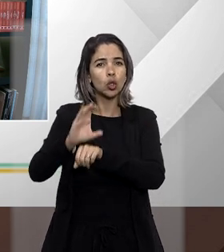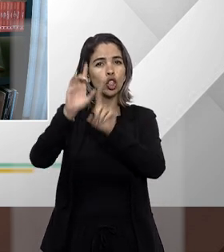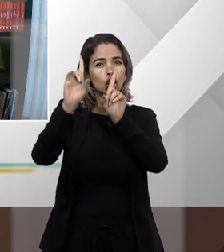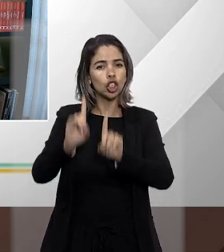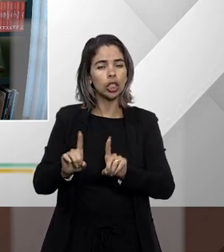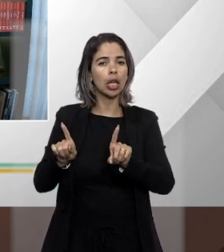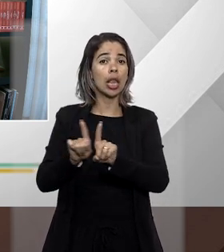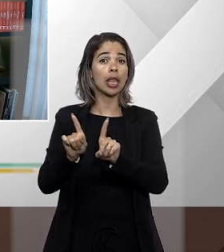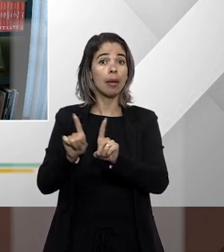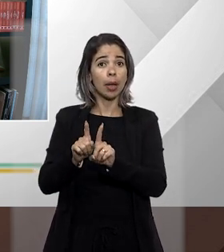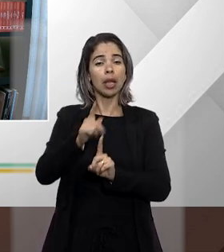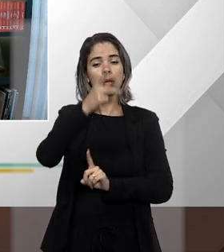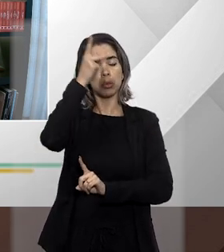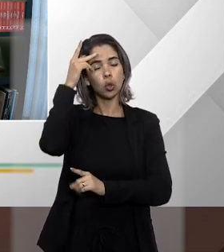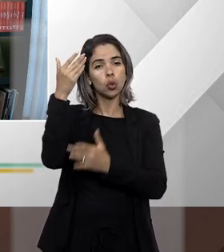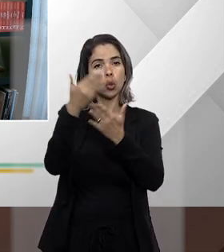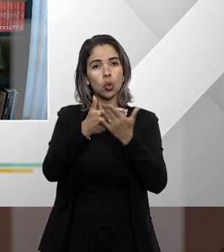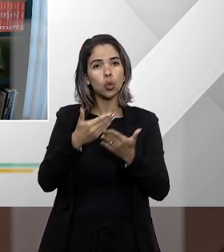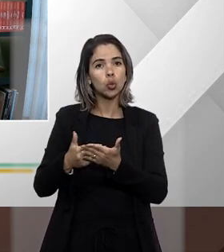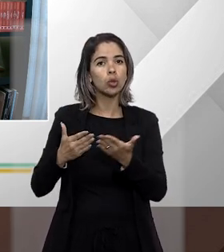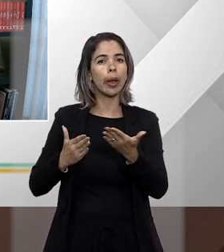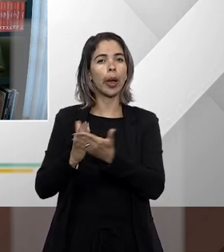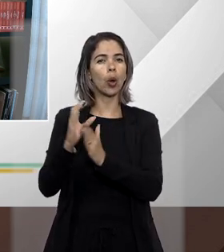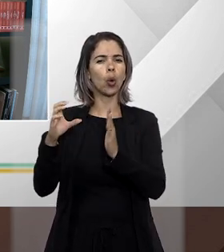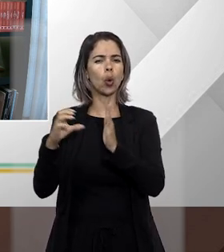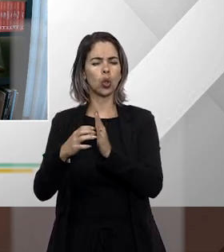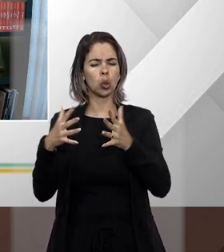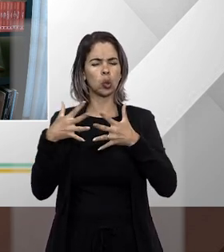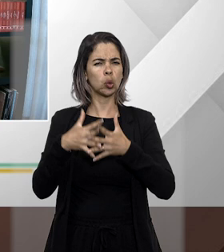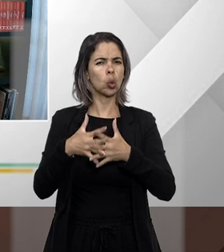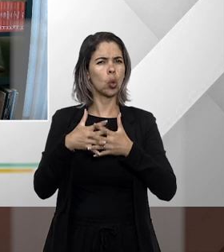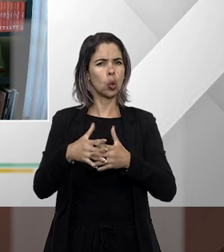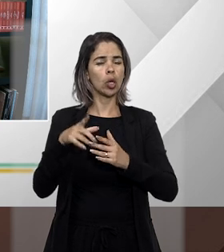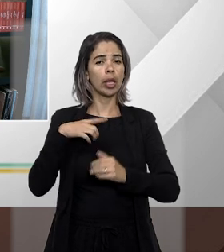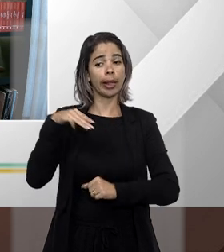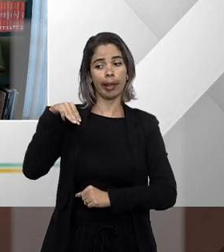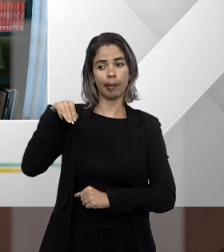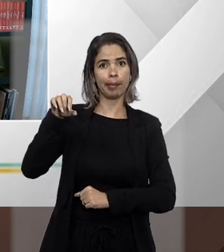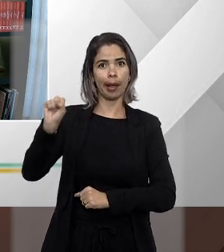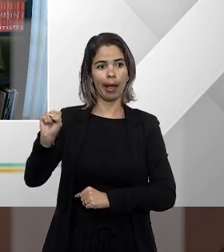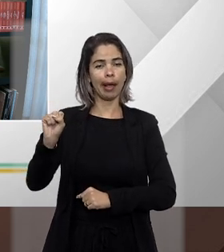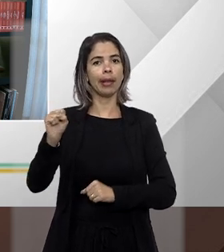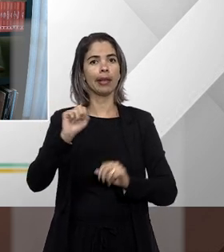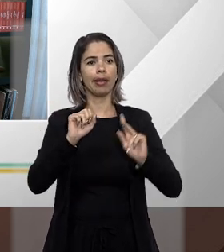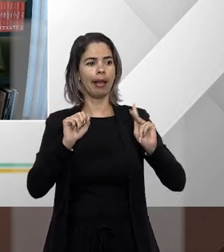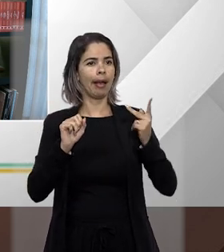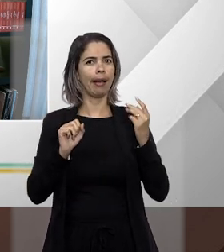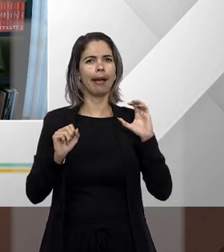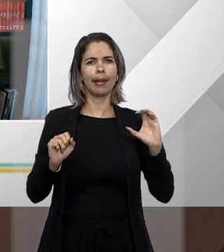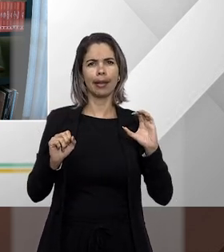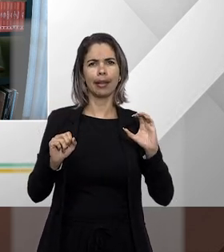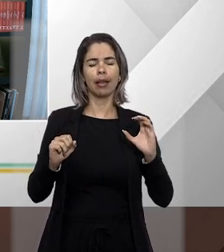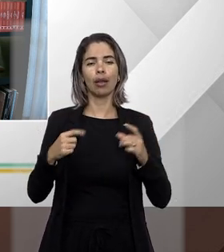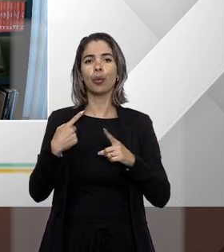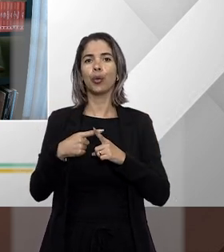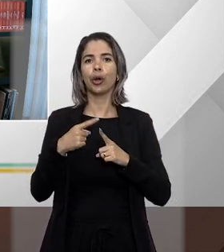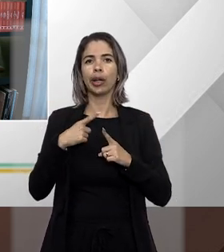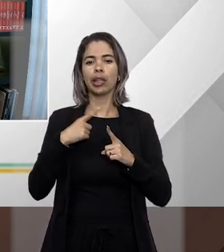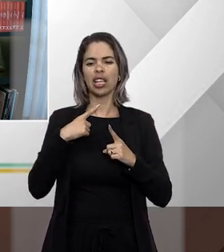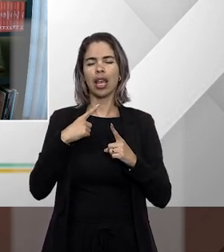confundirem há uma confusão entre o mandado de segurança e a Bias Corpus justamente por essa igualdade de exigir a